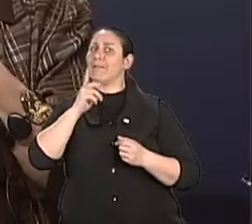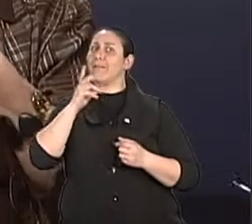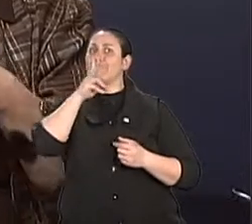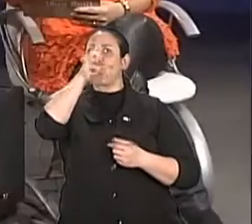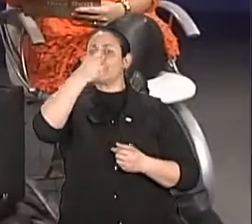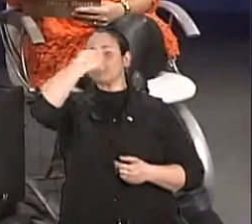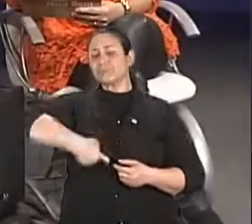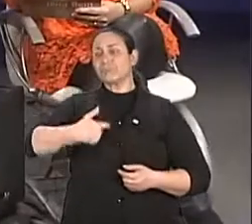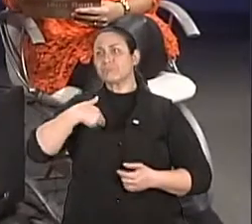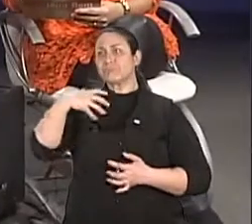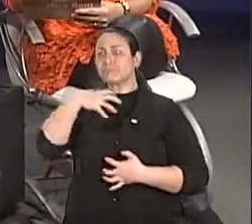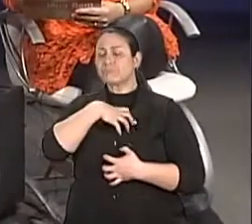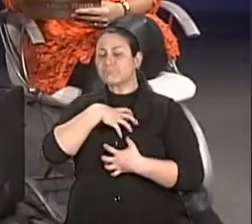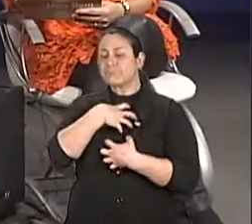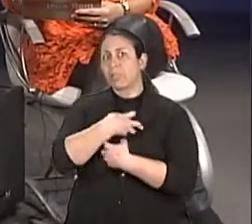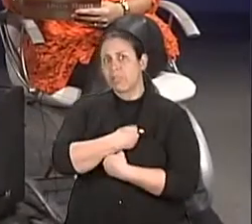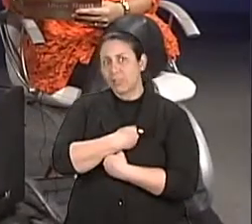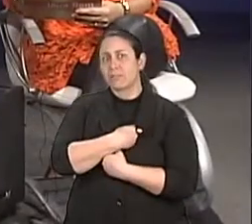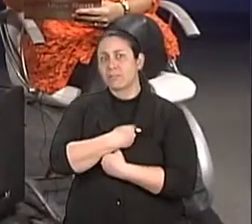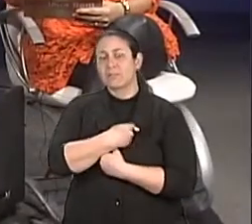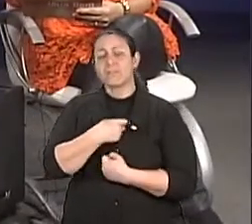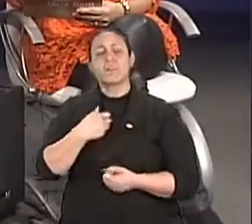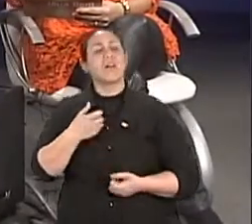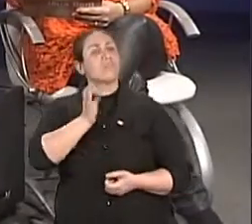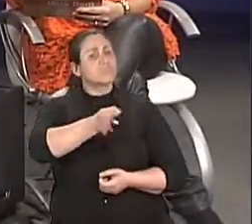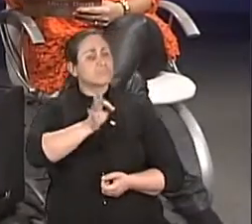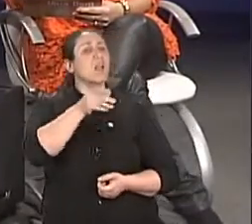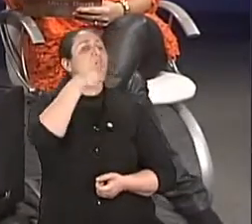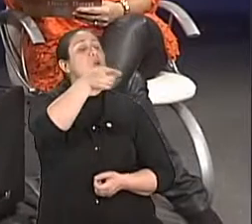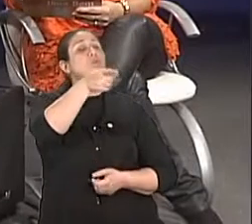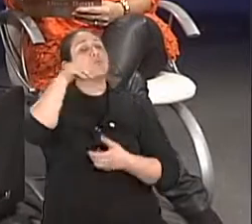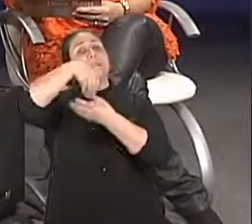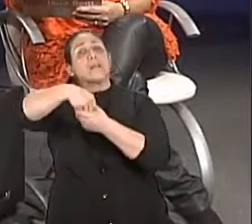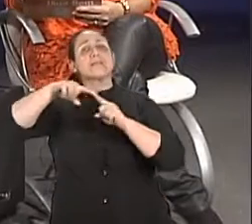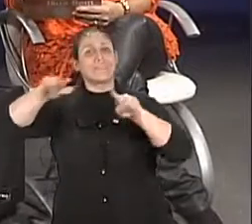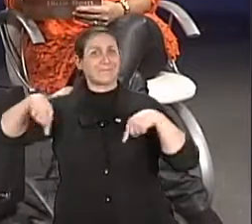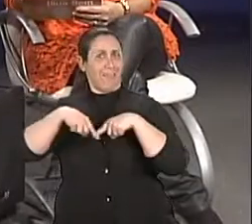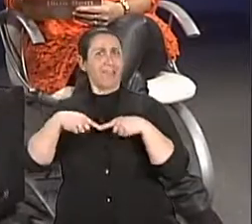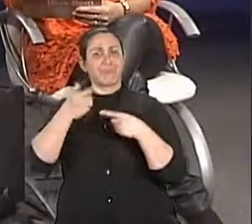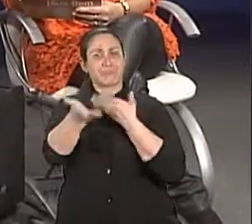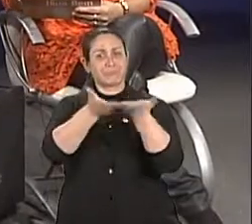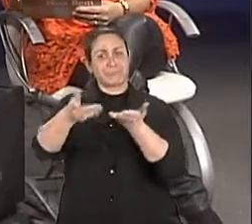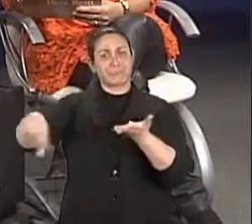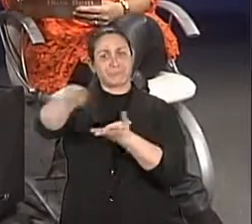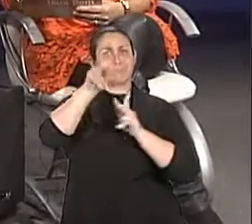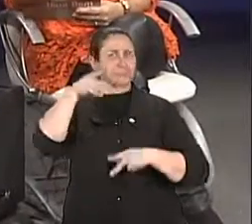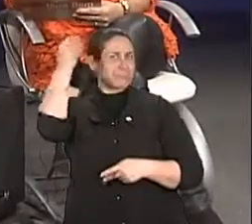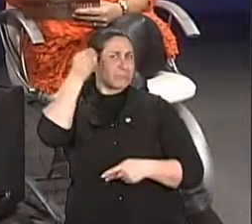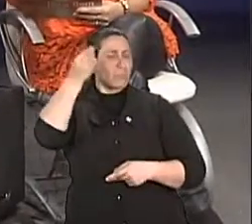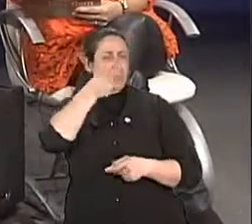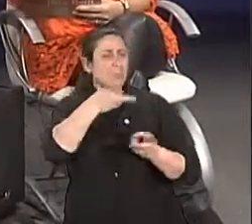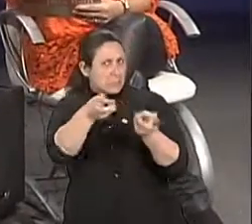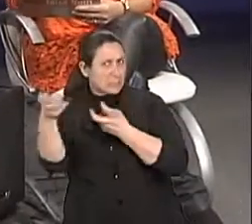Claro. E hoje, o que que tu nota no consultório? Mais mulheres estão inquietas não aceitando esta relação do que homens? Sim.